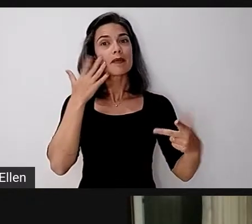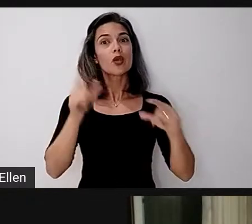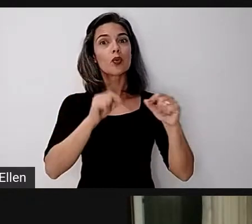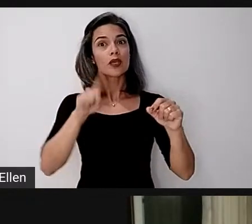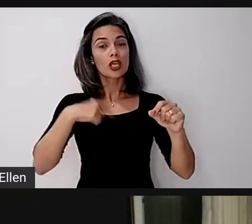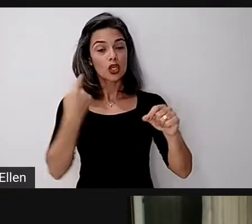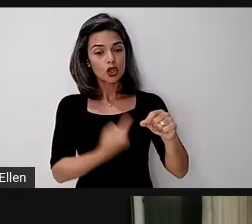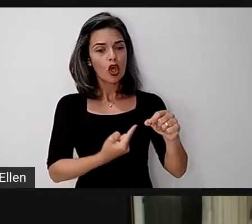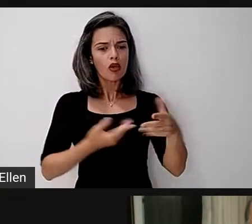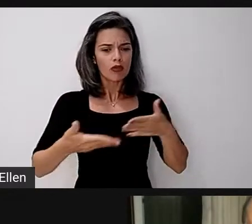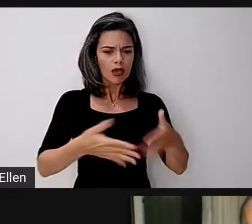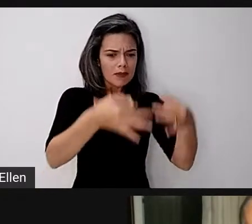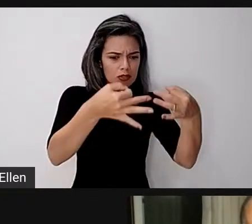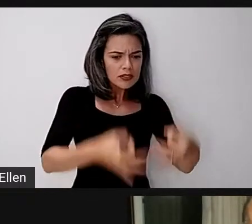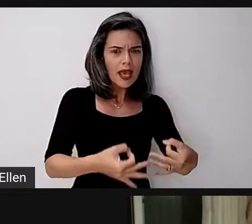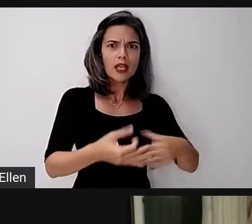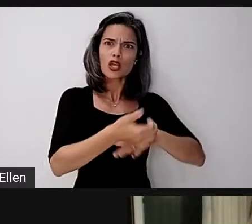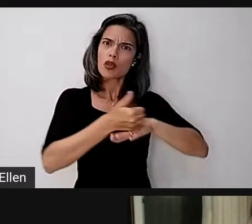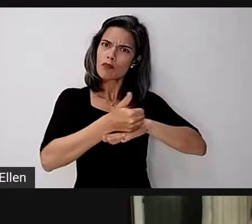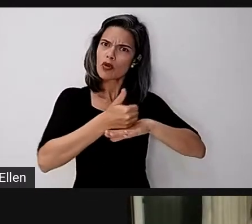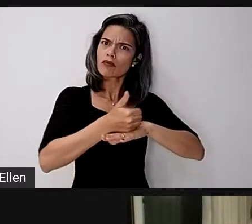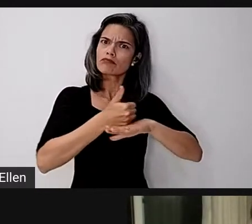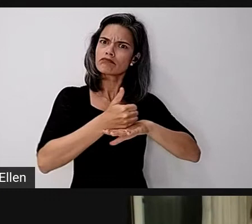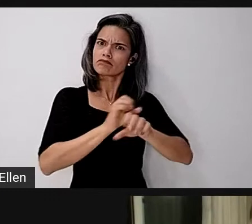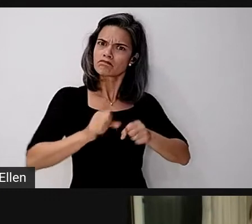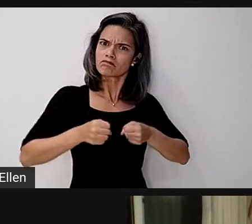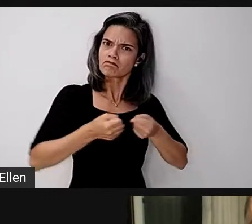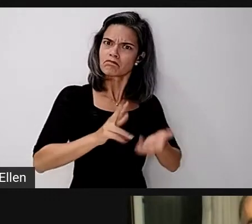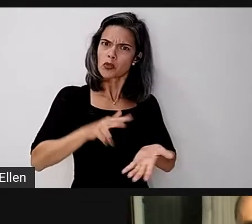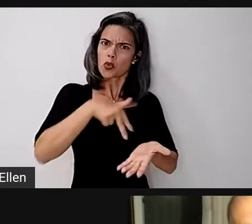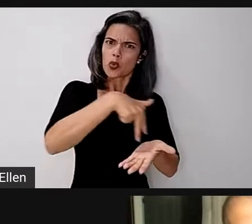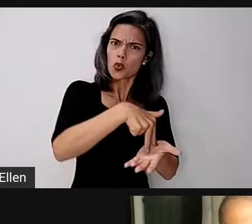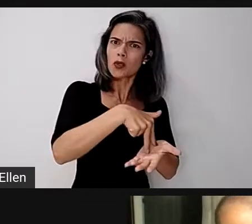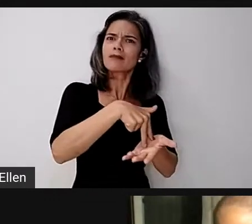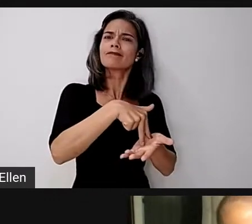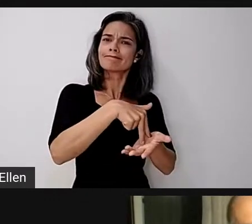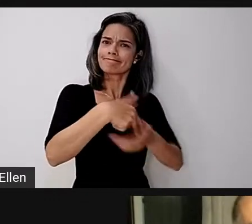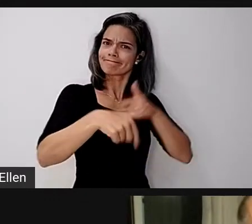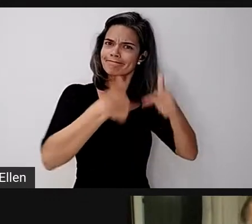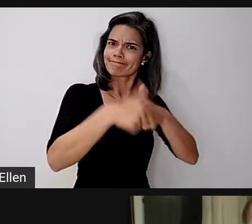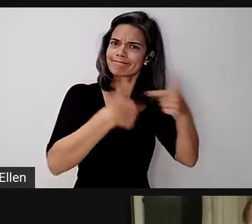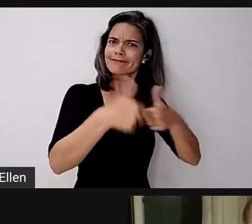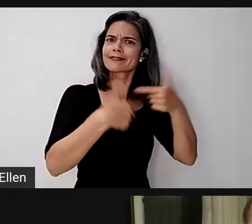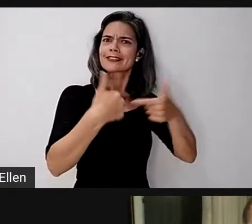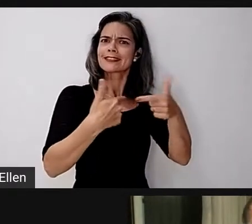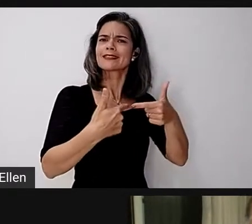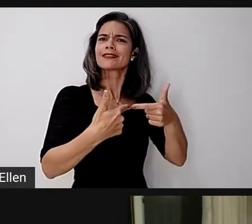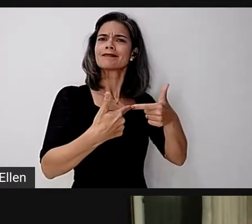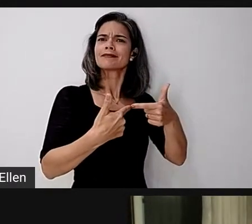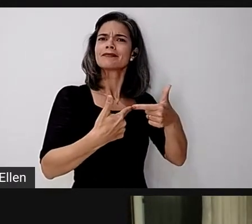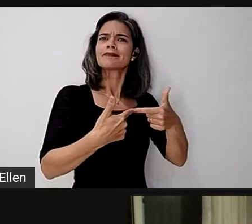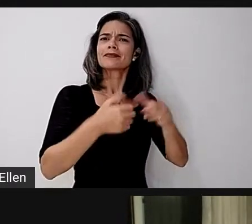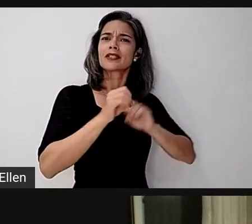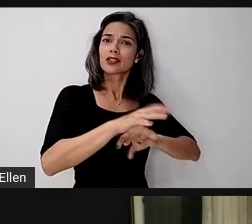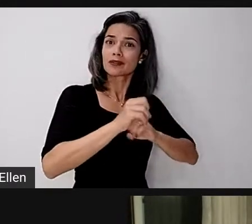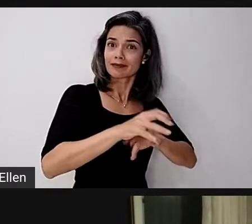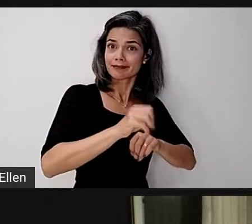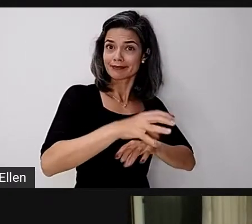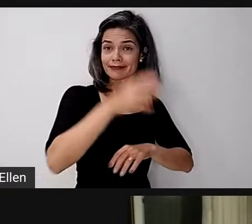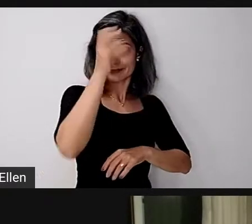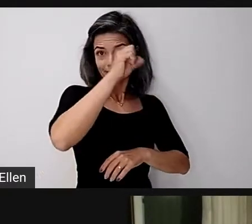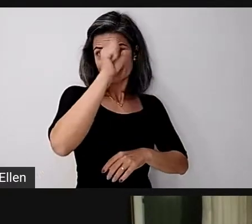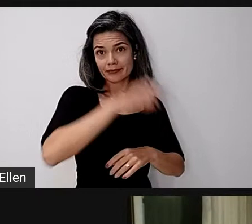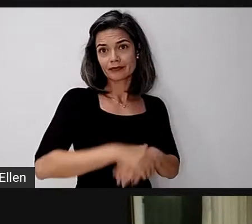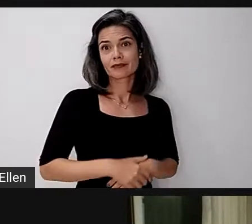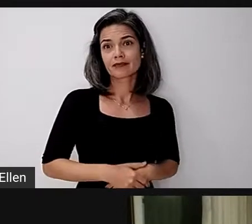profissionais que se movimentam e que se mobilizam no processo de ensinar e de aprender. Produz material quem não quer